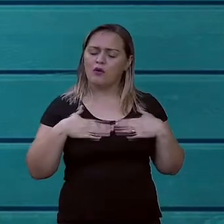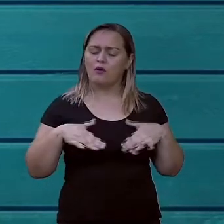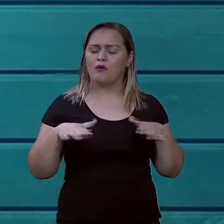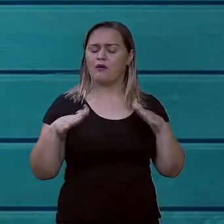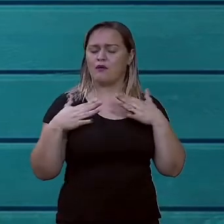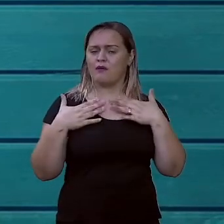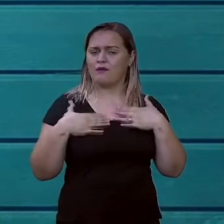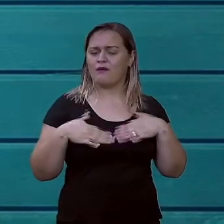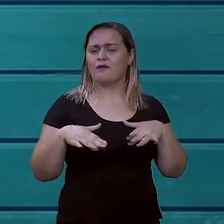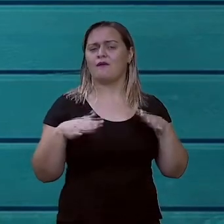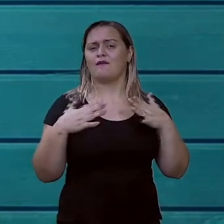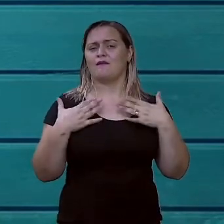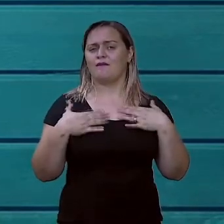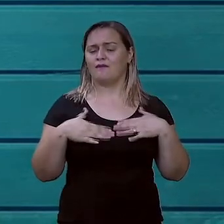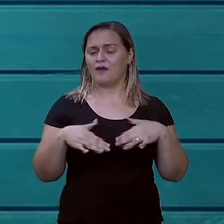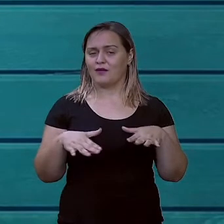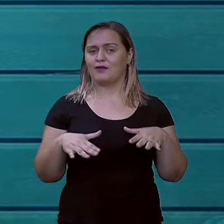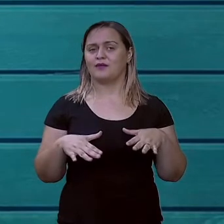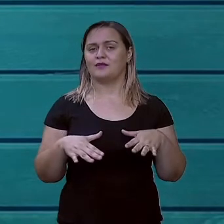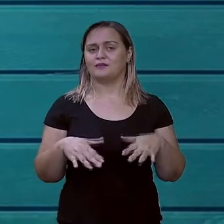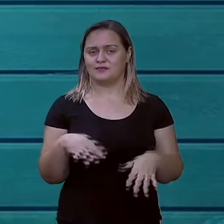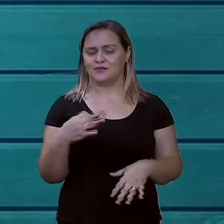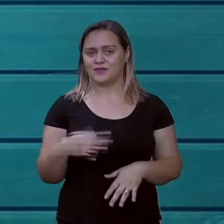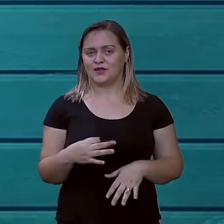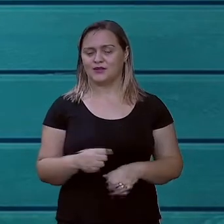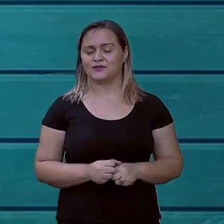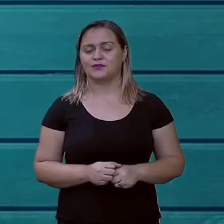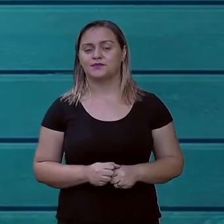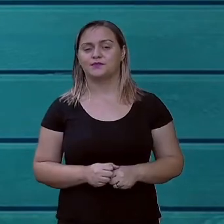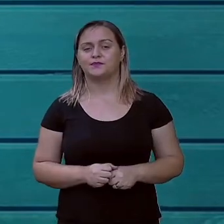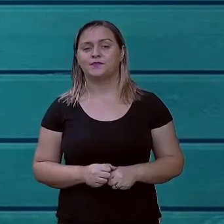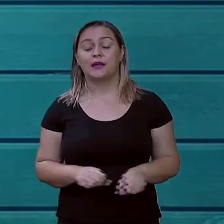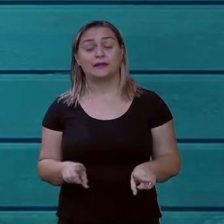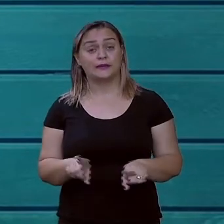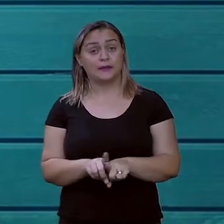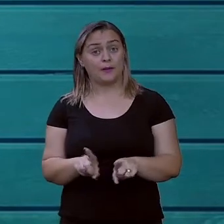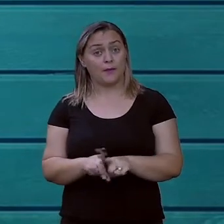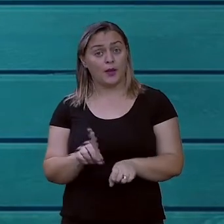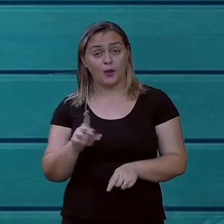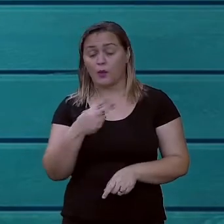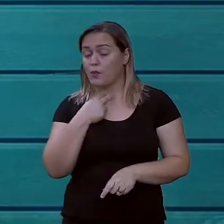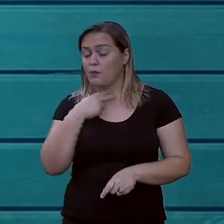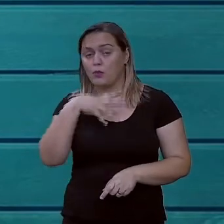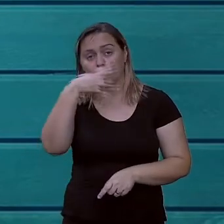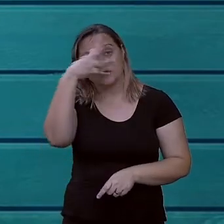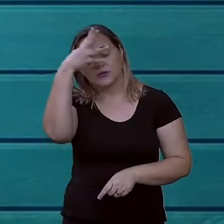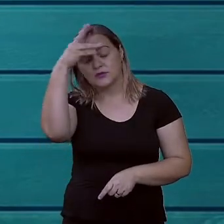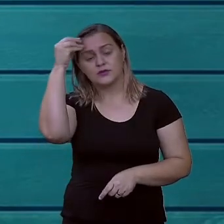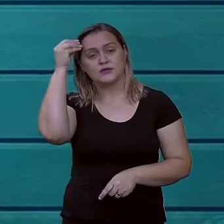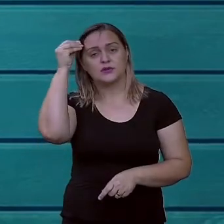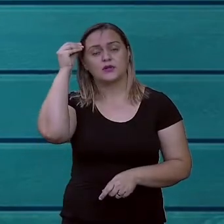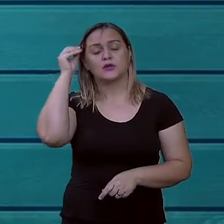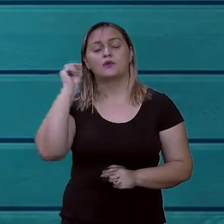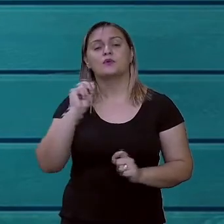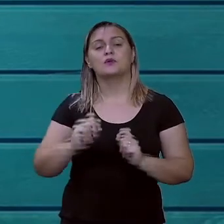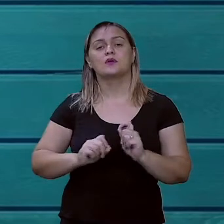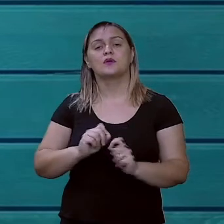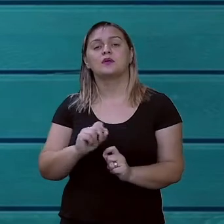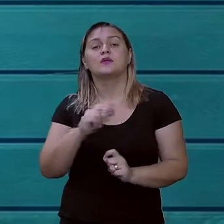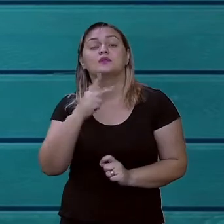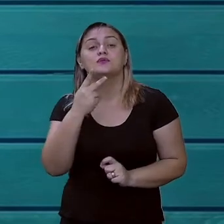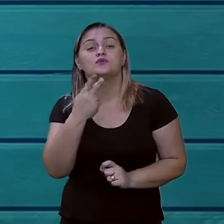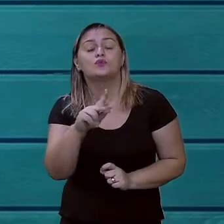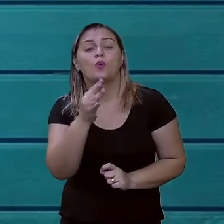texto. Não se esqueçam também, preste atenção, hein? Você deve formar a sua opinião sobre o assunto e